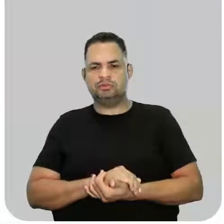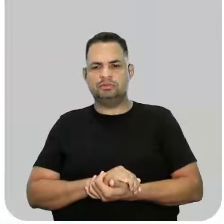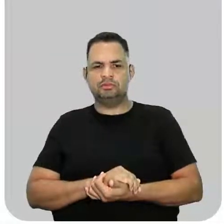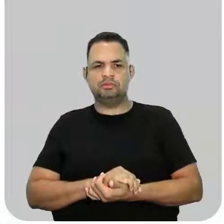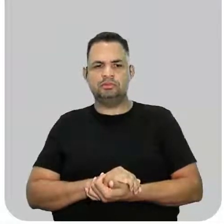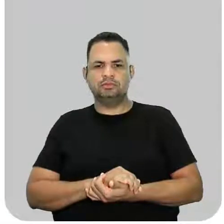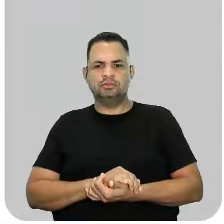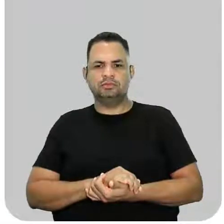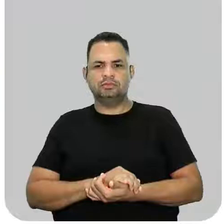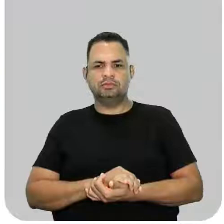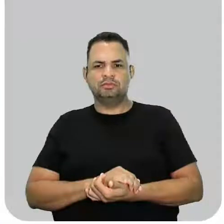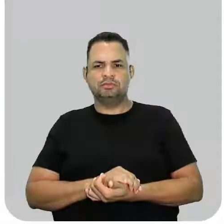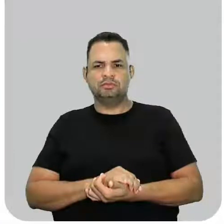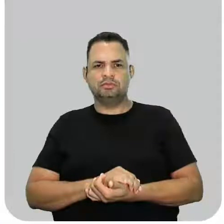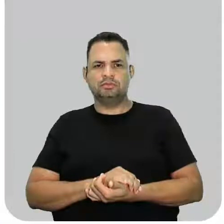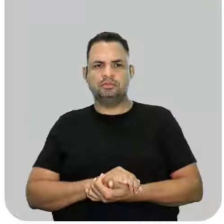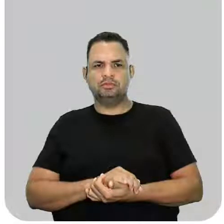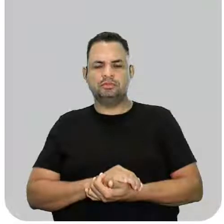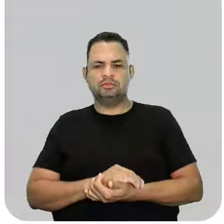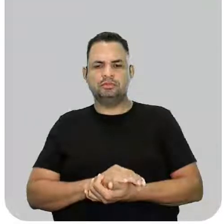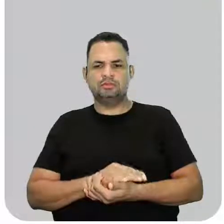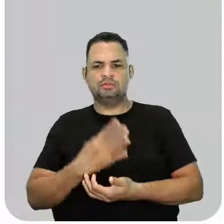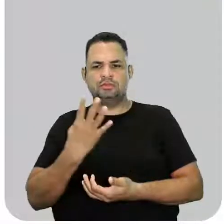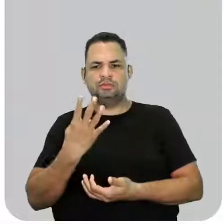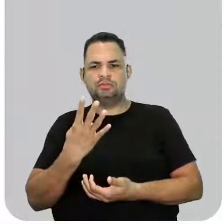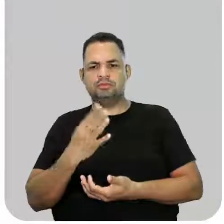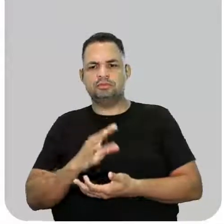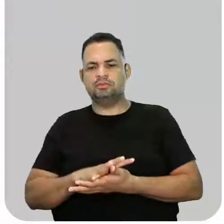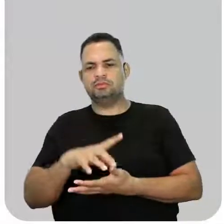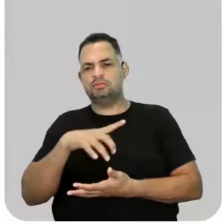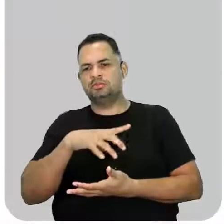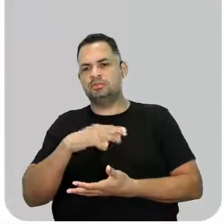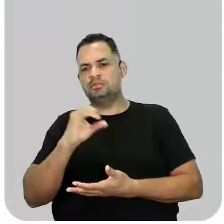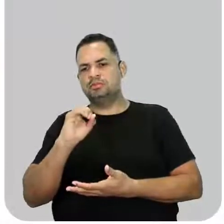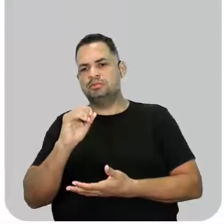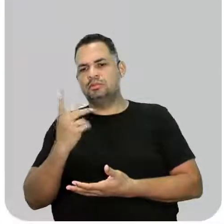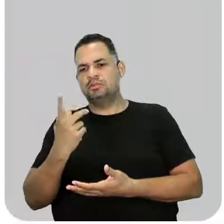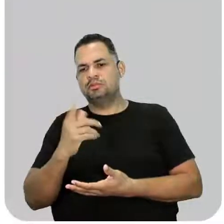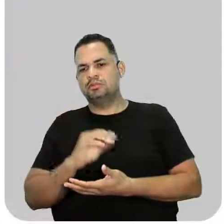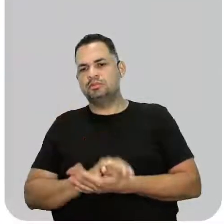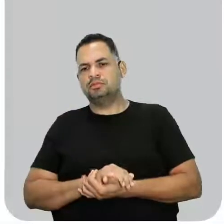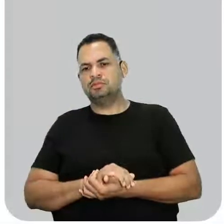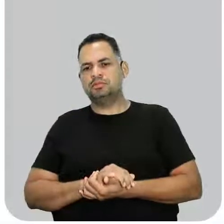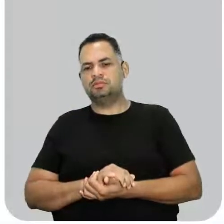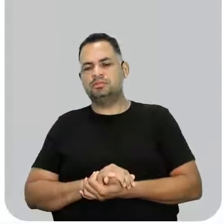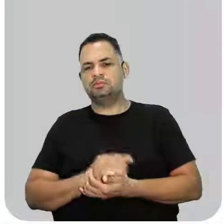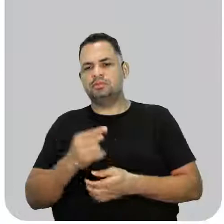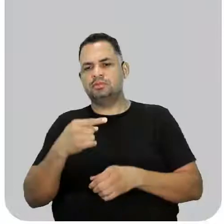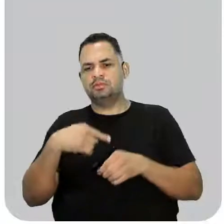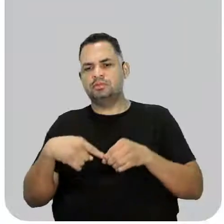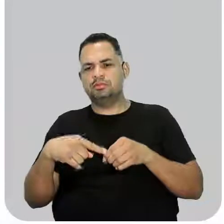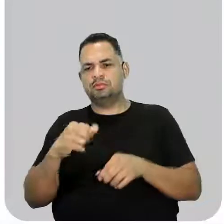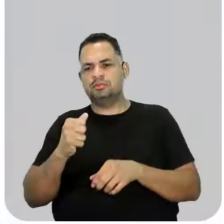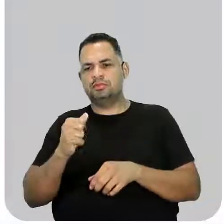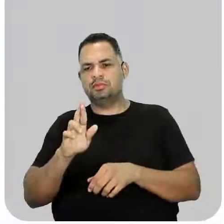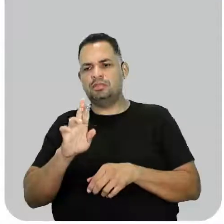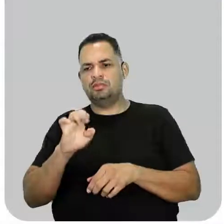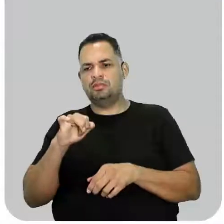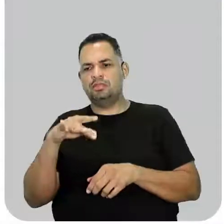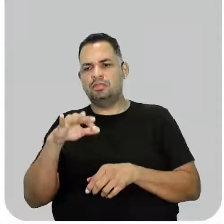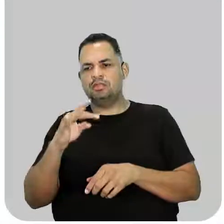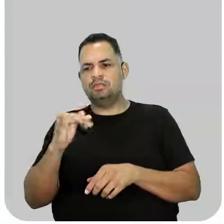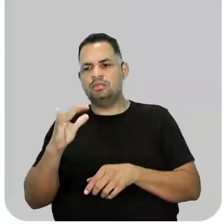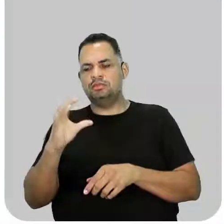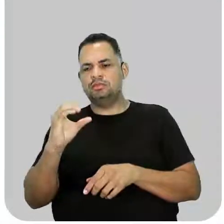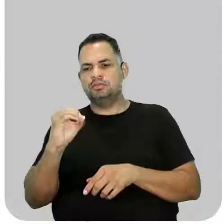Vamos olhar o 4. O 4 tem a hidroxila aqui, tem insaturações porque ele é um anel aromático. Nós sabemos que o